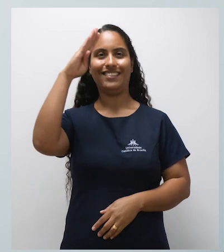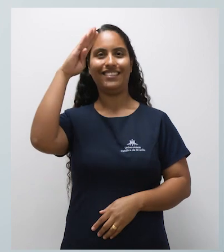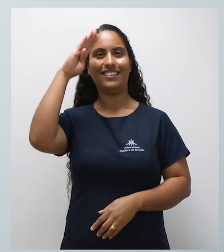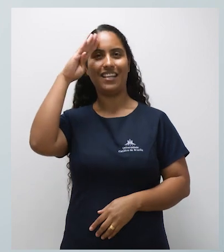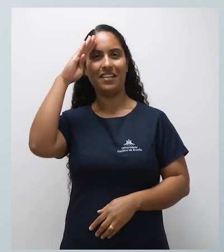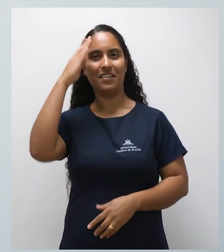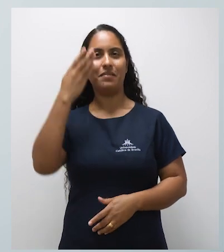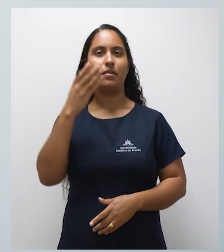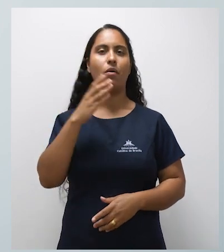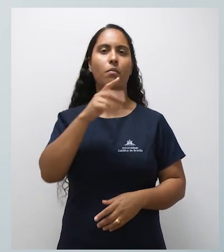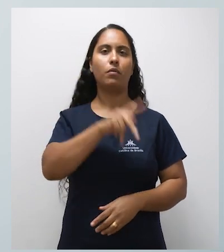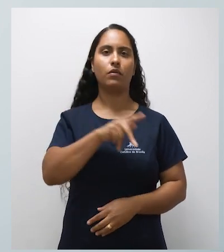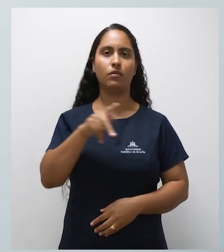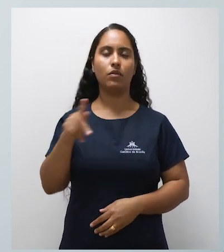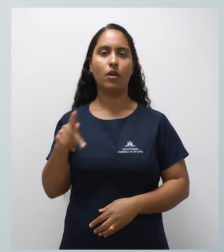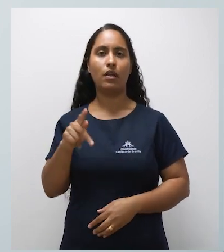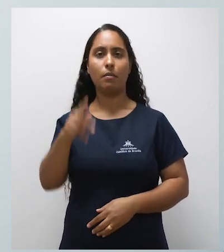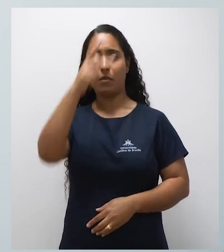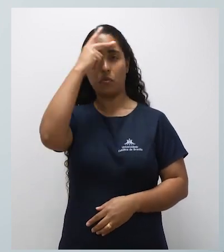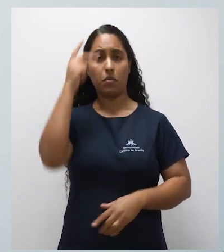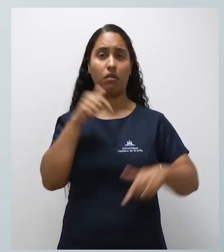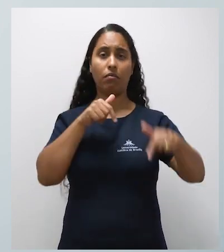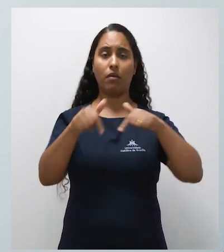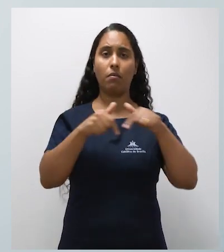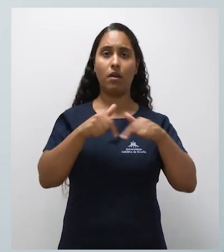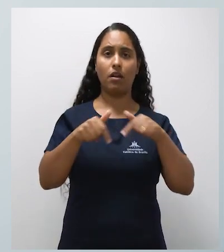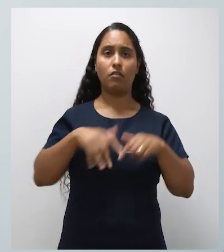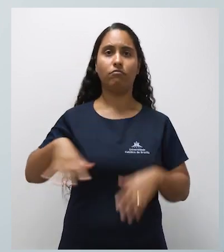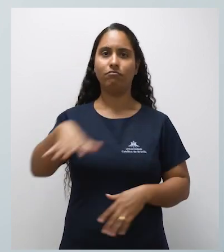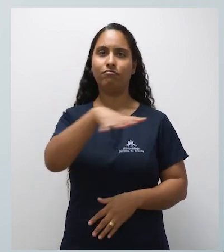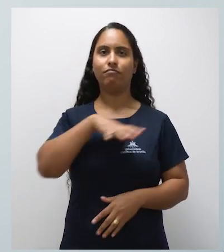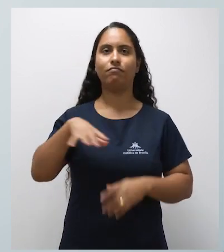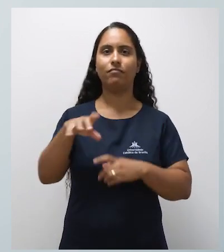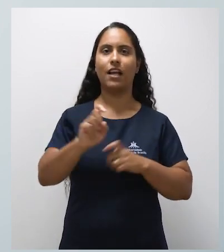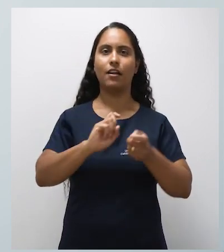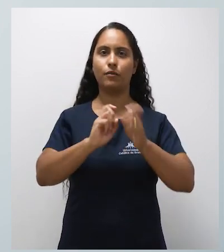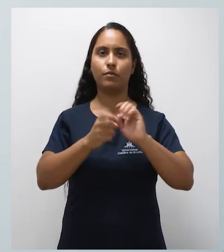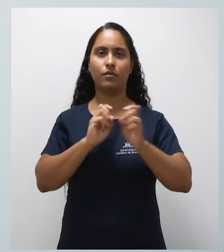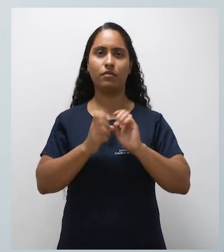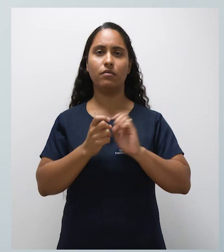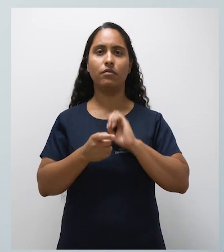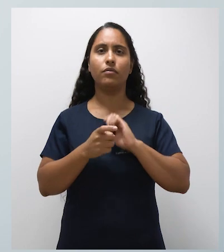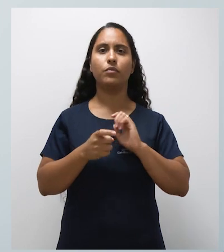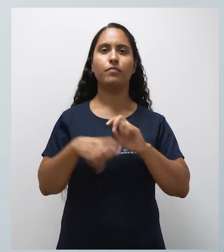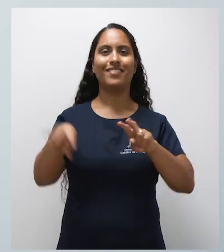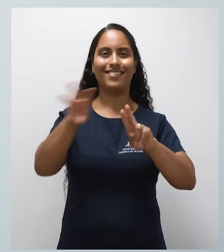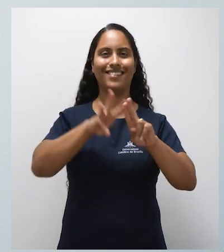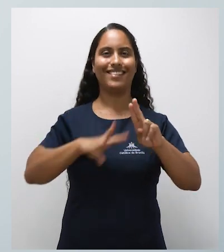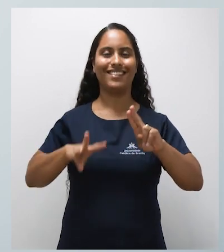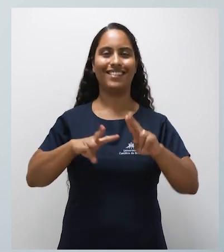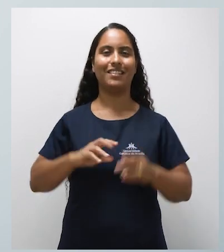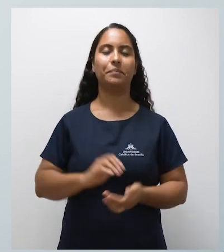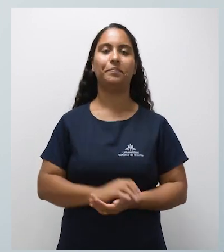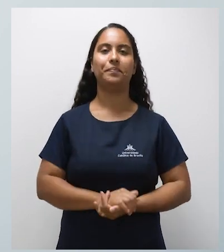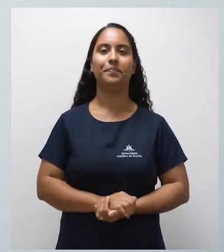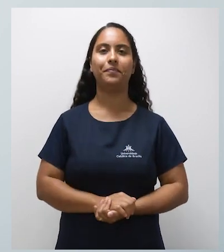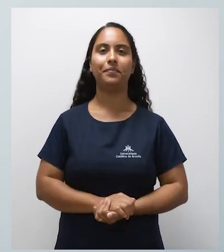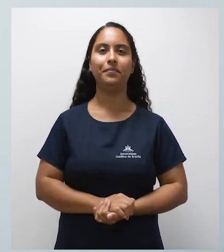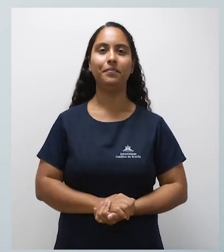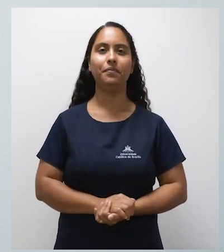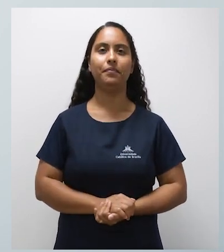pessoas estão vocês, queridos estudantes, os professores e demais pessoas que atuam nas funções